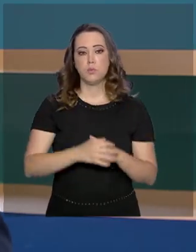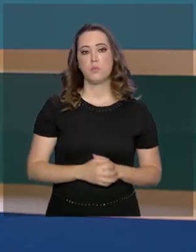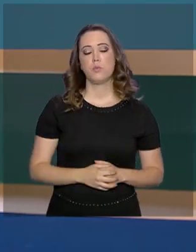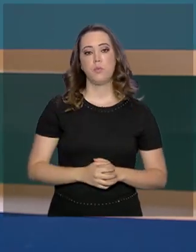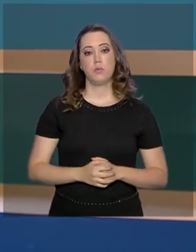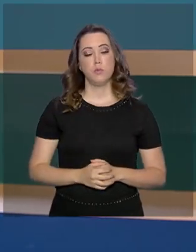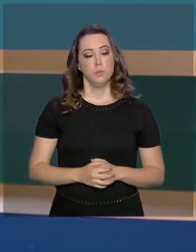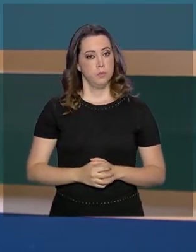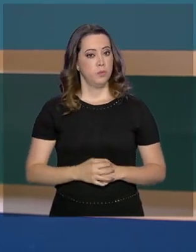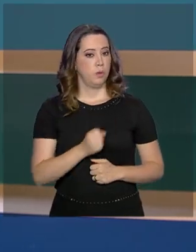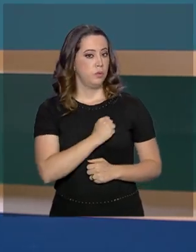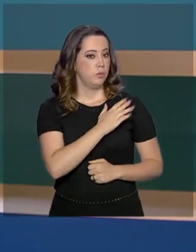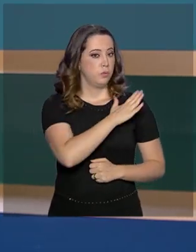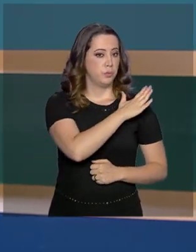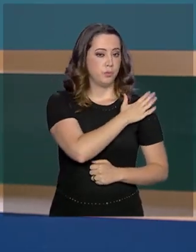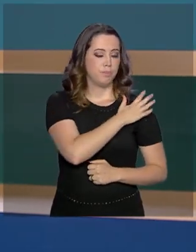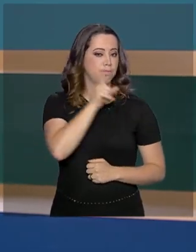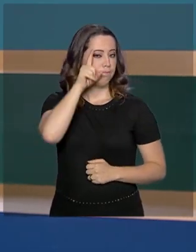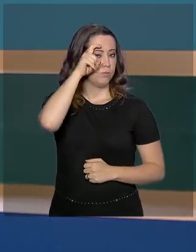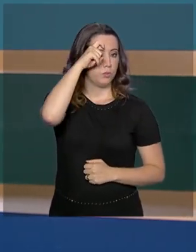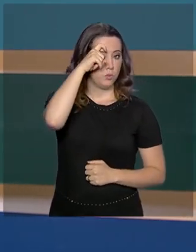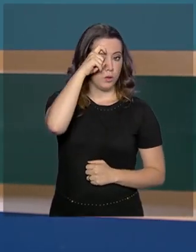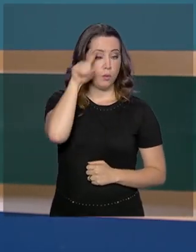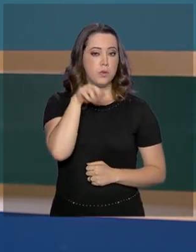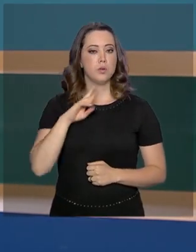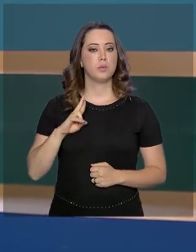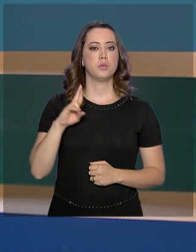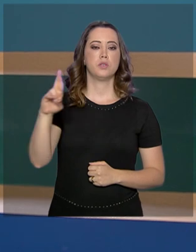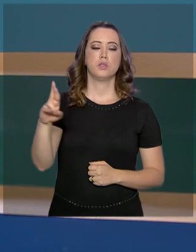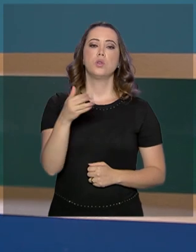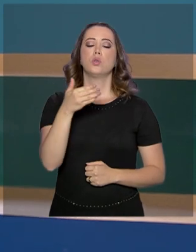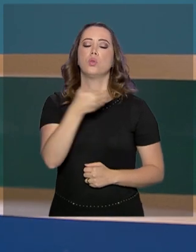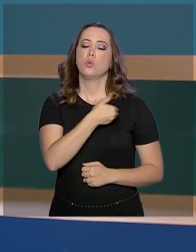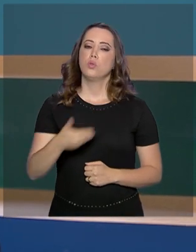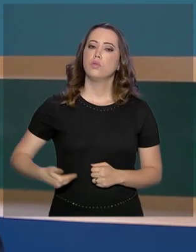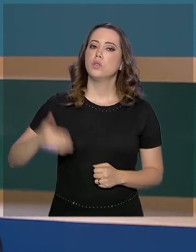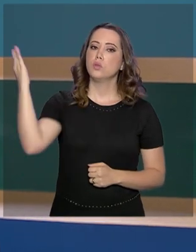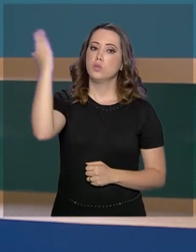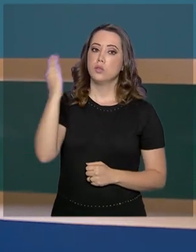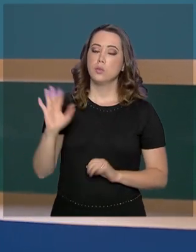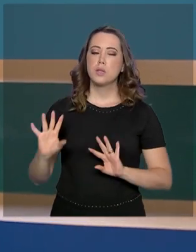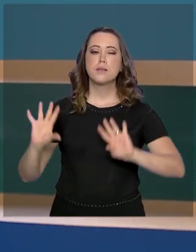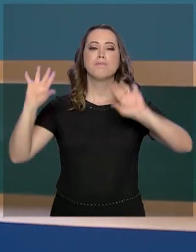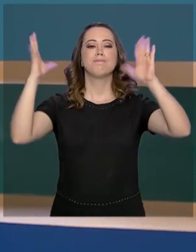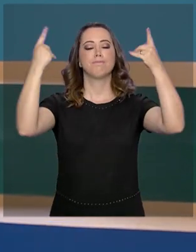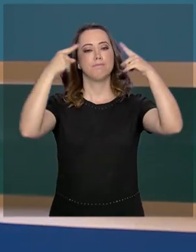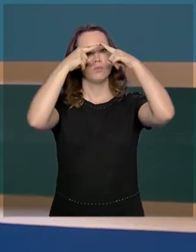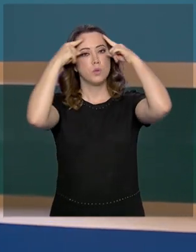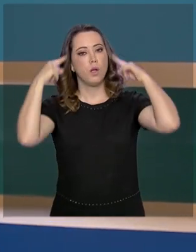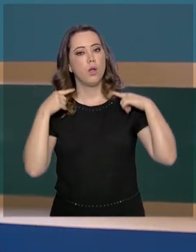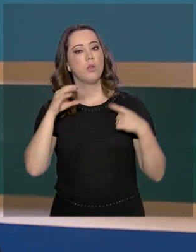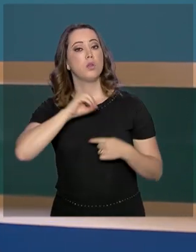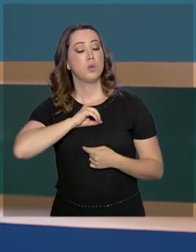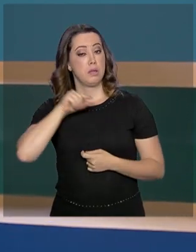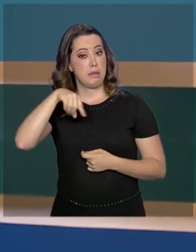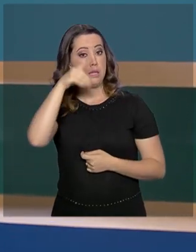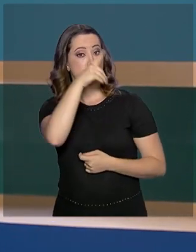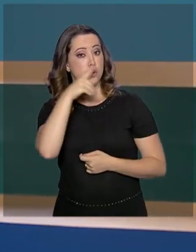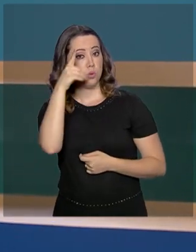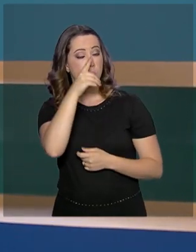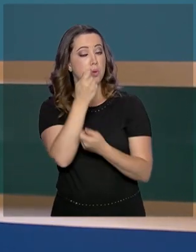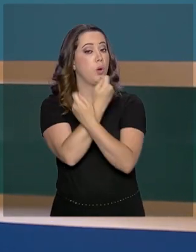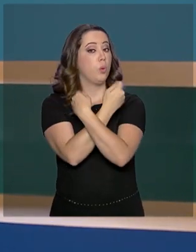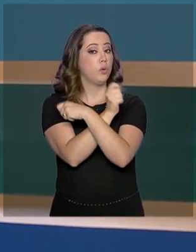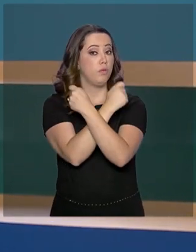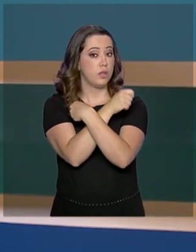-presidente Hamilton Mourão representou o governo brasileiro na cerimônia de canonização de irmã Dulce neste domingo no Vaticano.